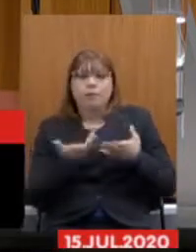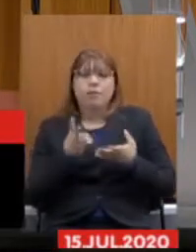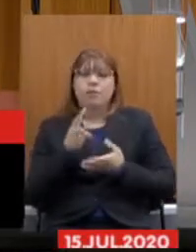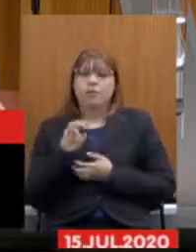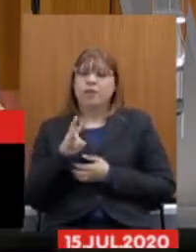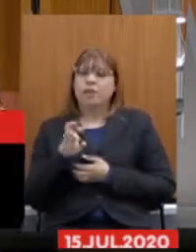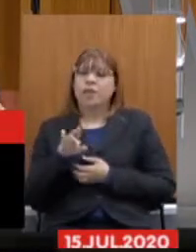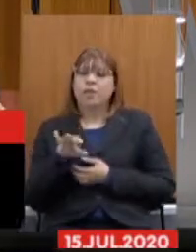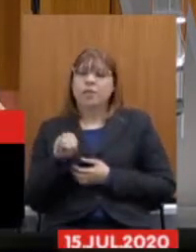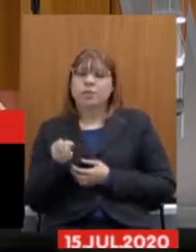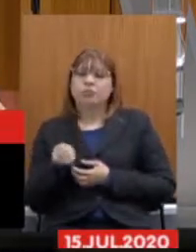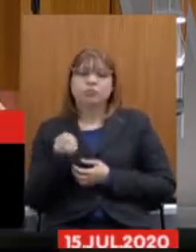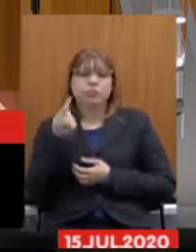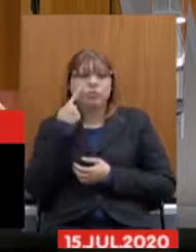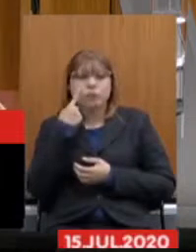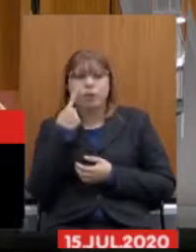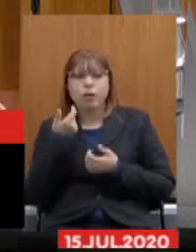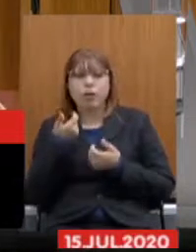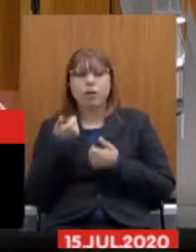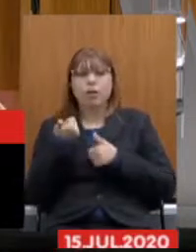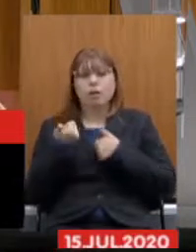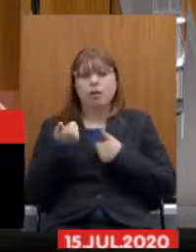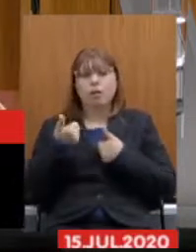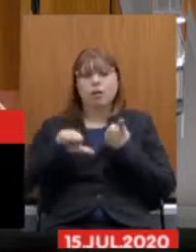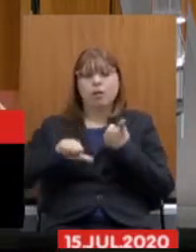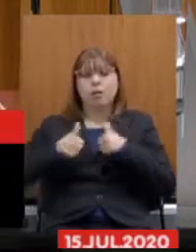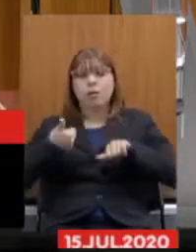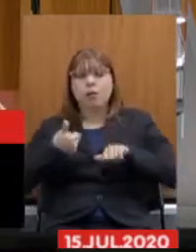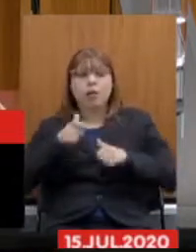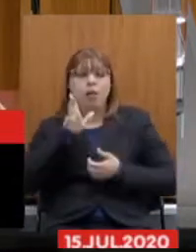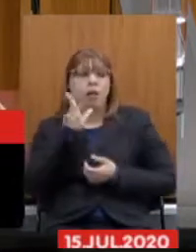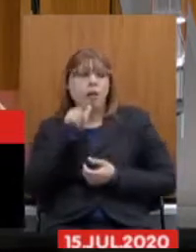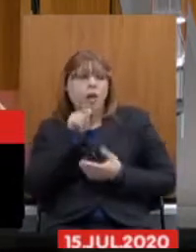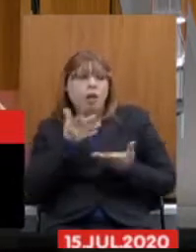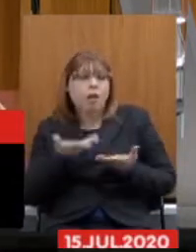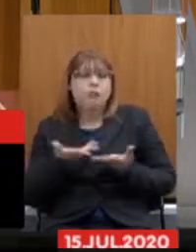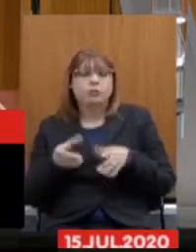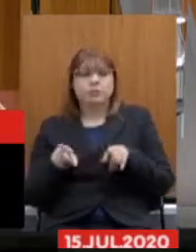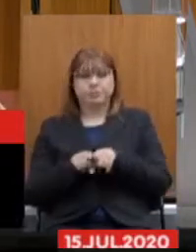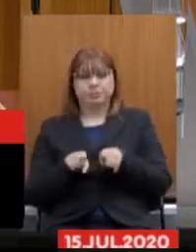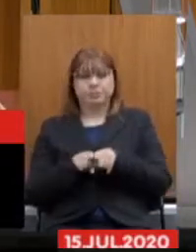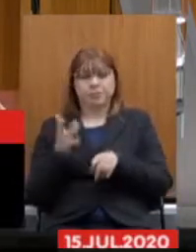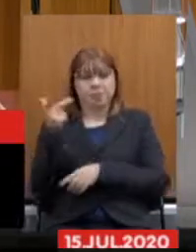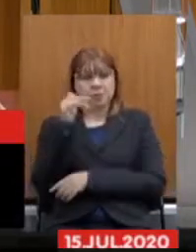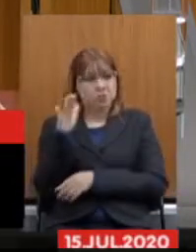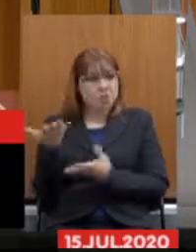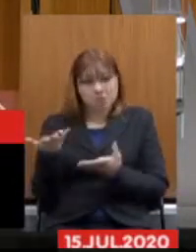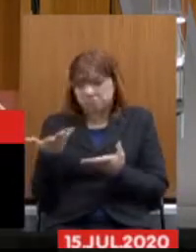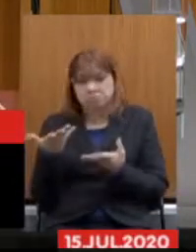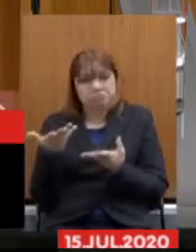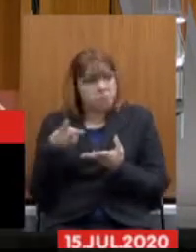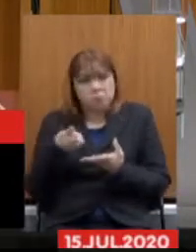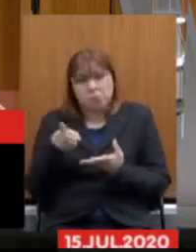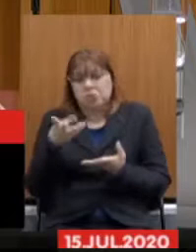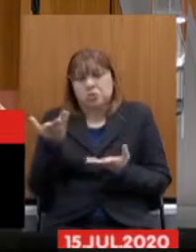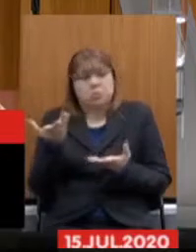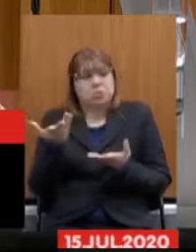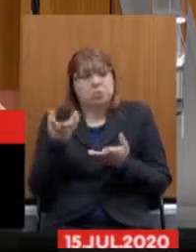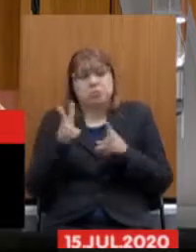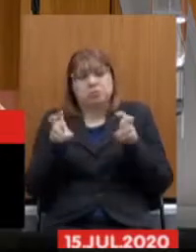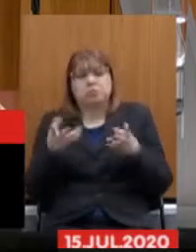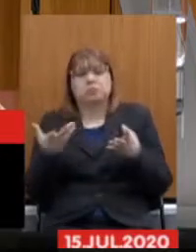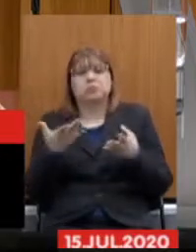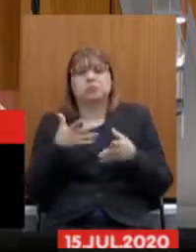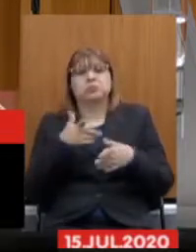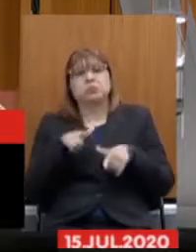de qualidade da água ou seja todas aquelas atividades que o meio ambiente exerce continuam sendo executadas algumas